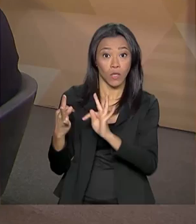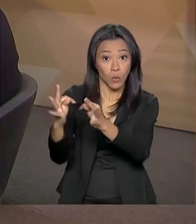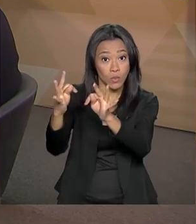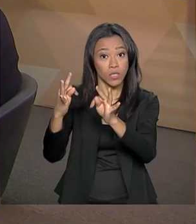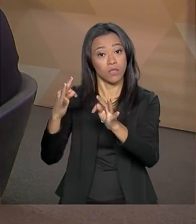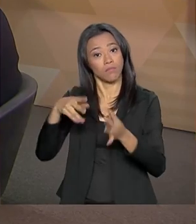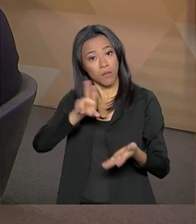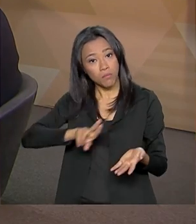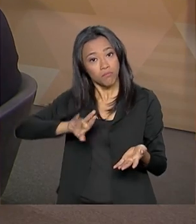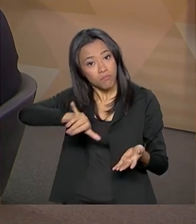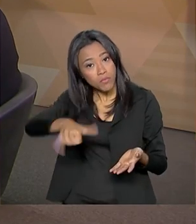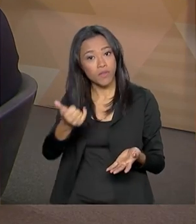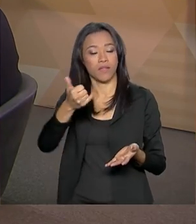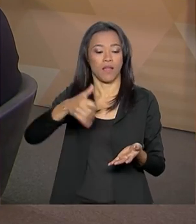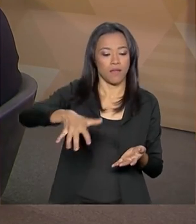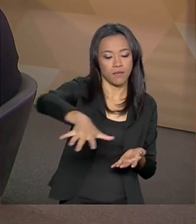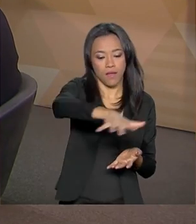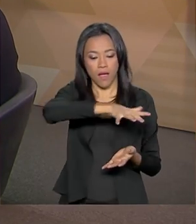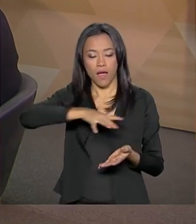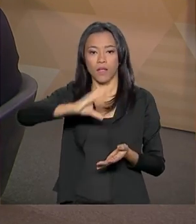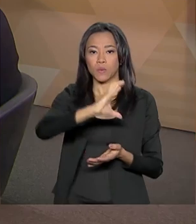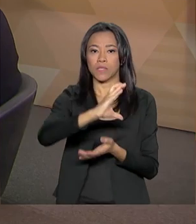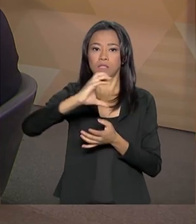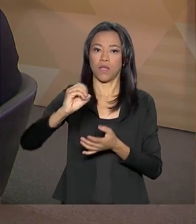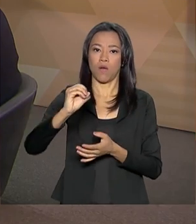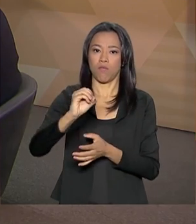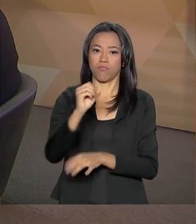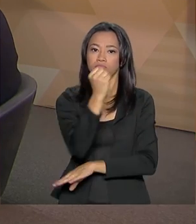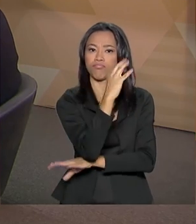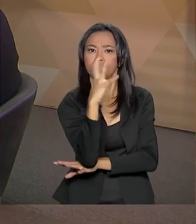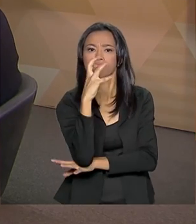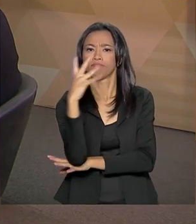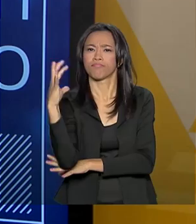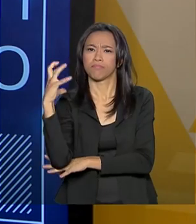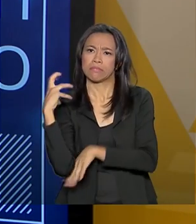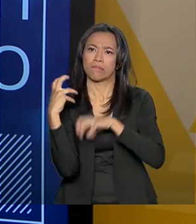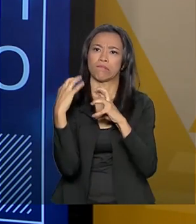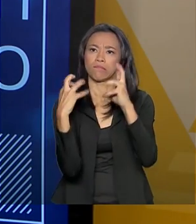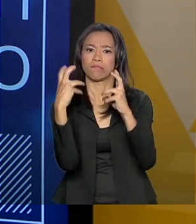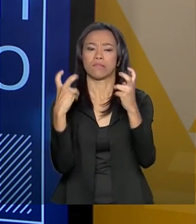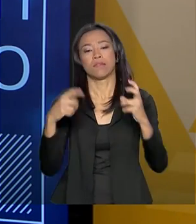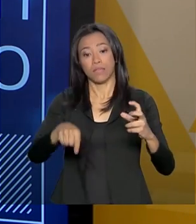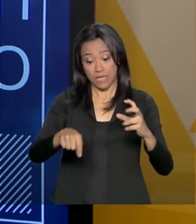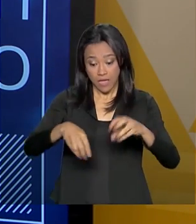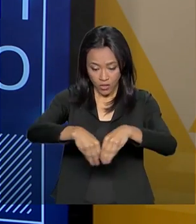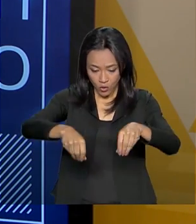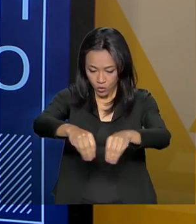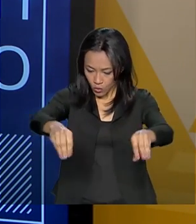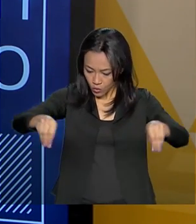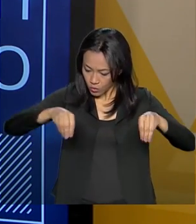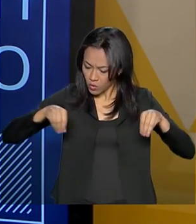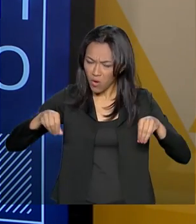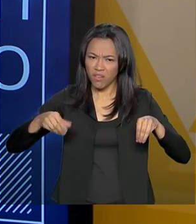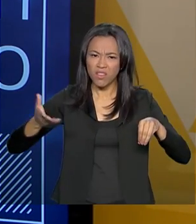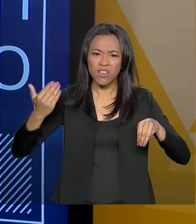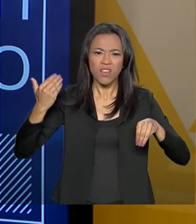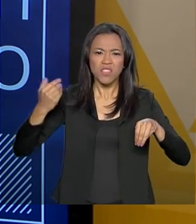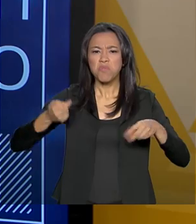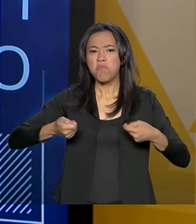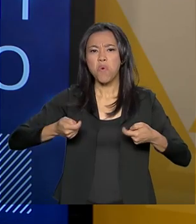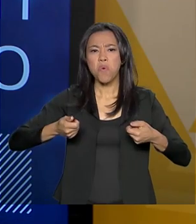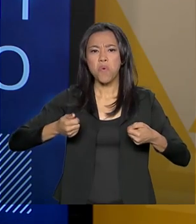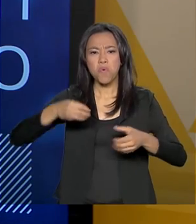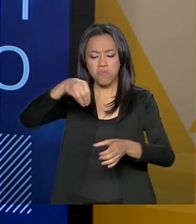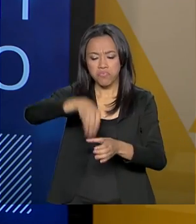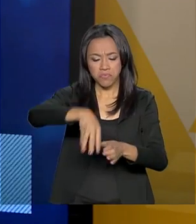do centro-oeste, dos cerrados, em produção e transformou esses solos, antigamente pouco produtivos,